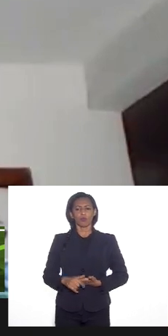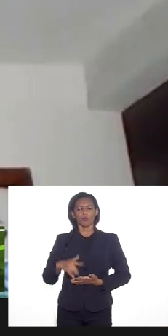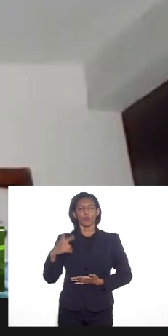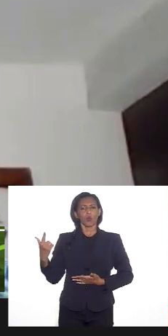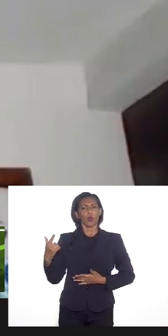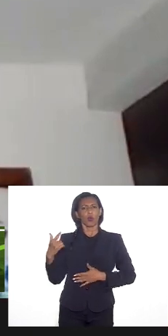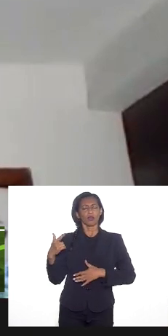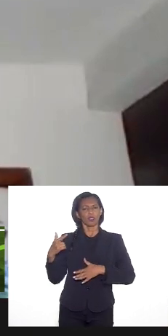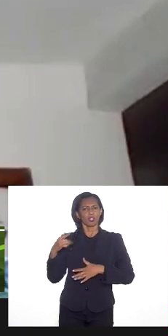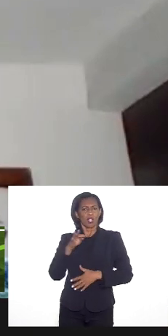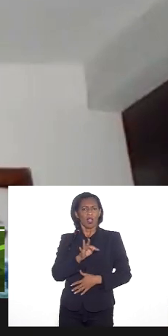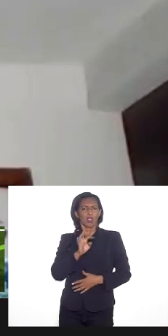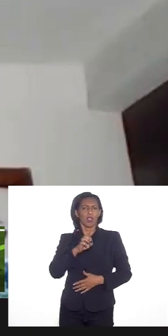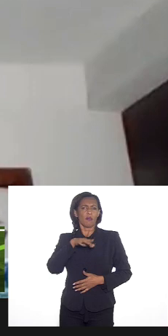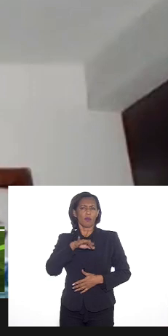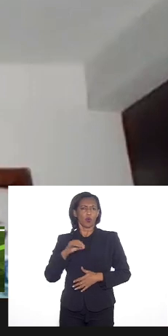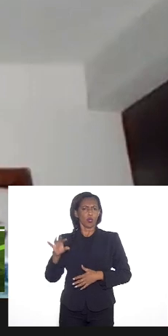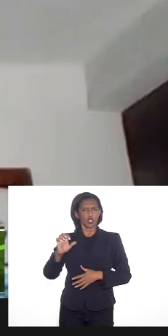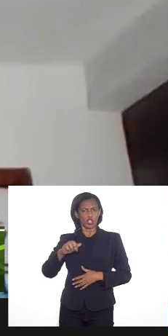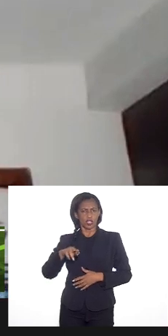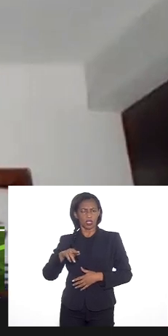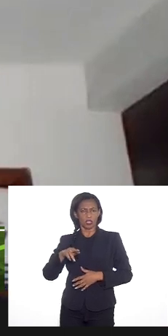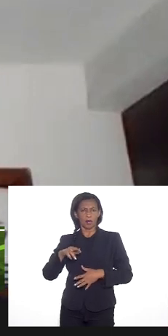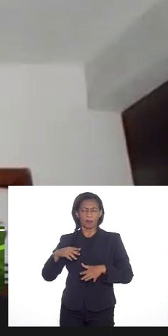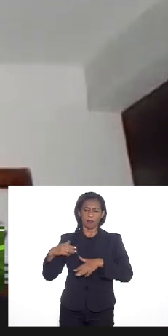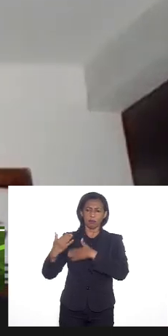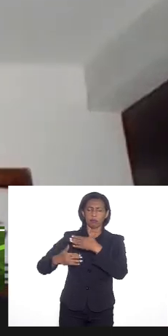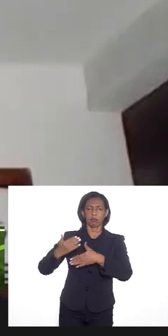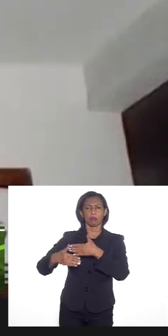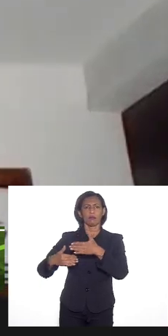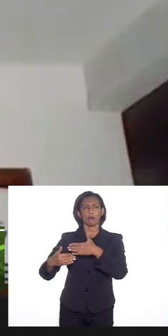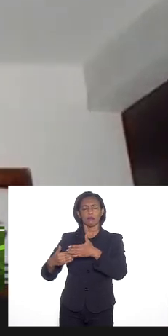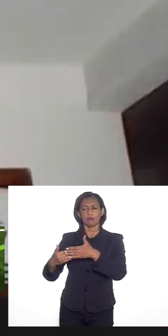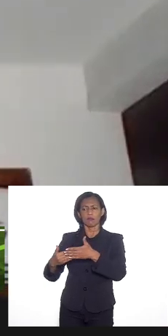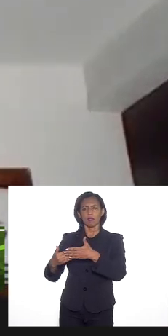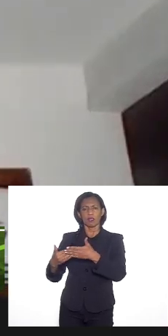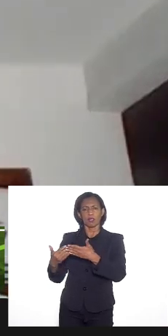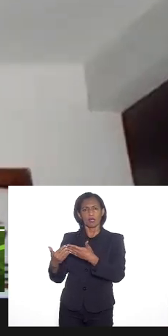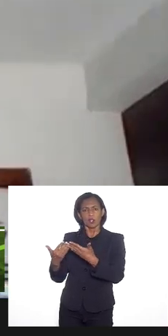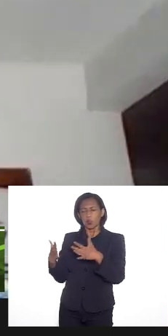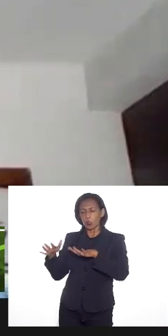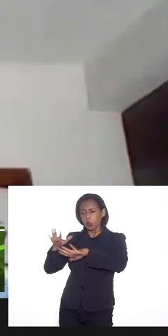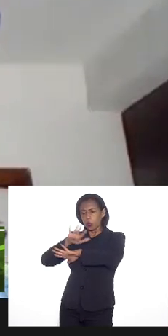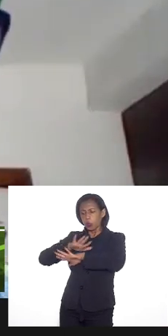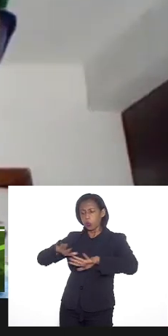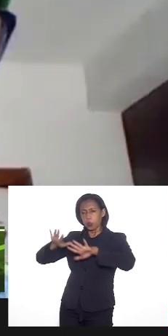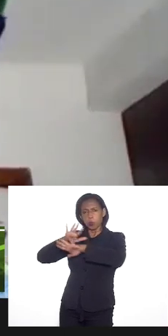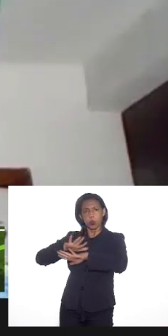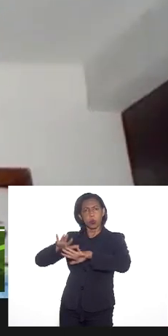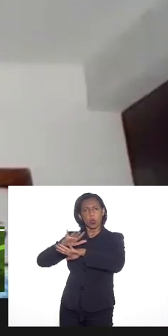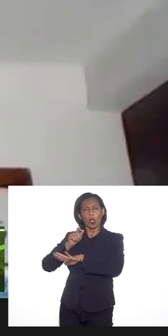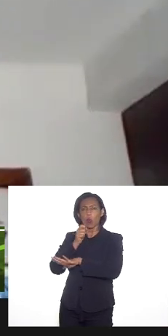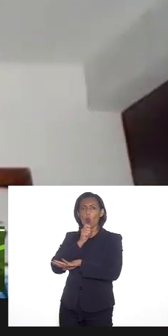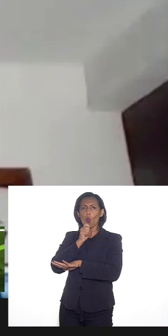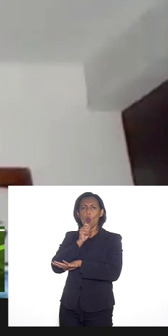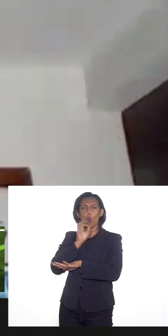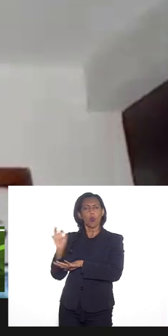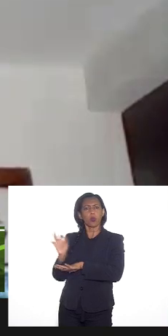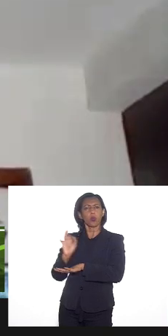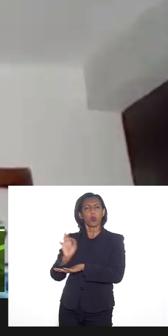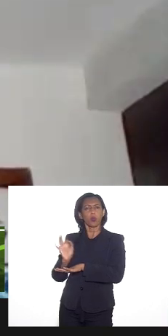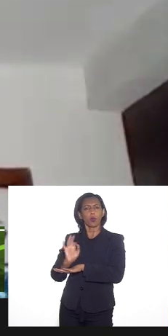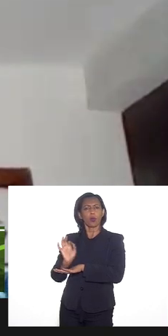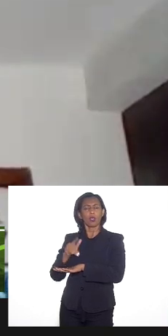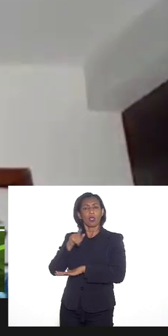terminologias invisibilizadas por um poder hegemônico. E é